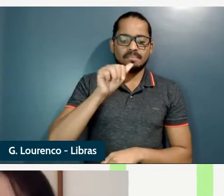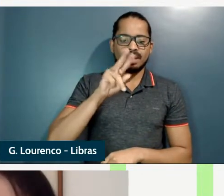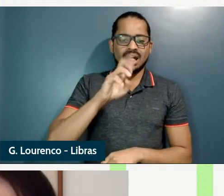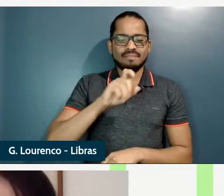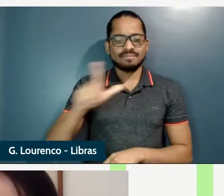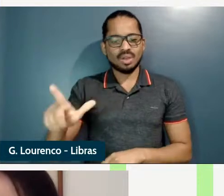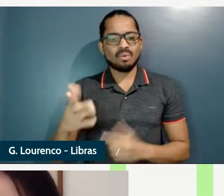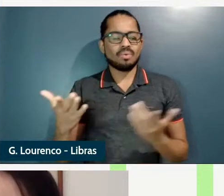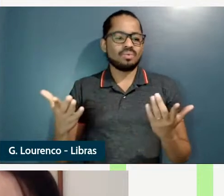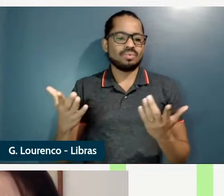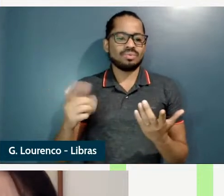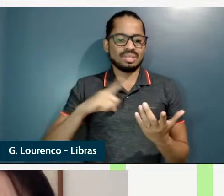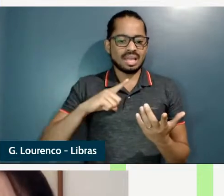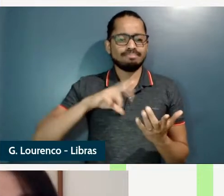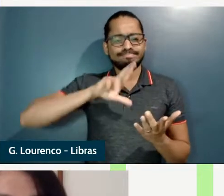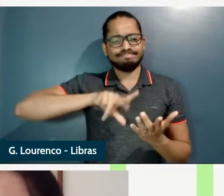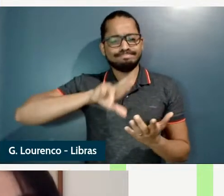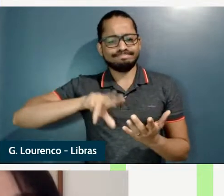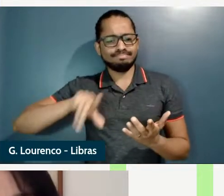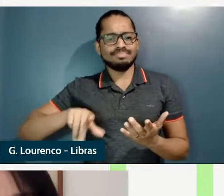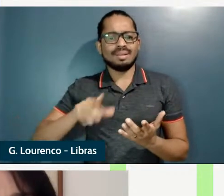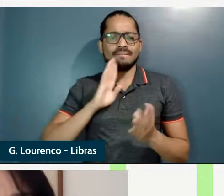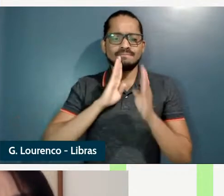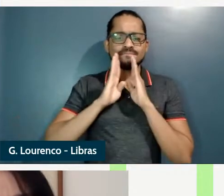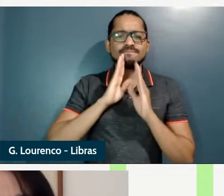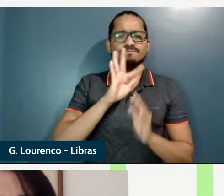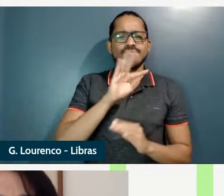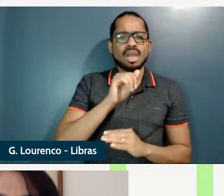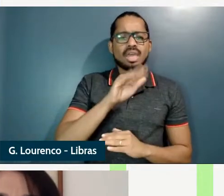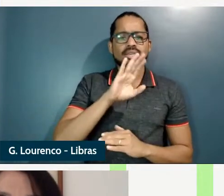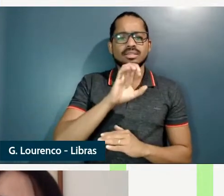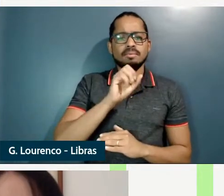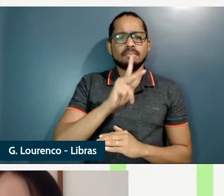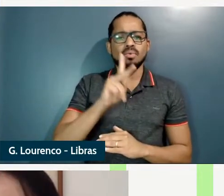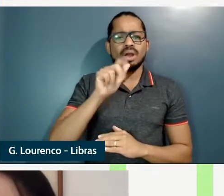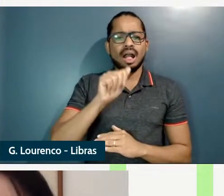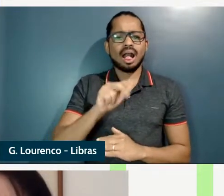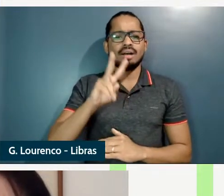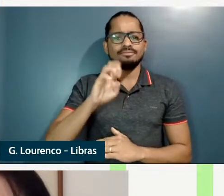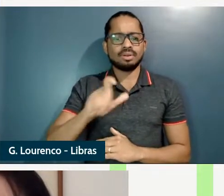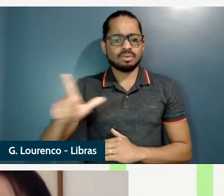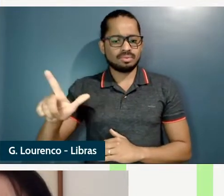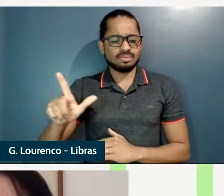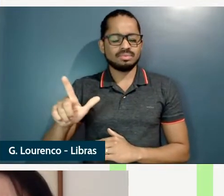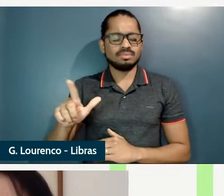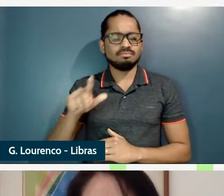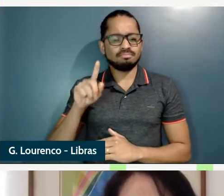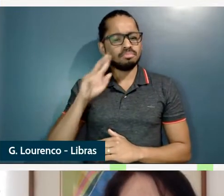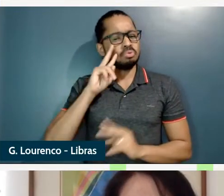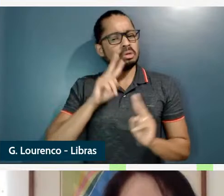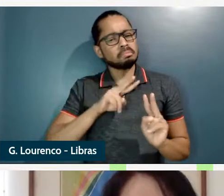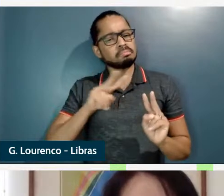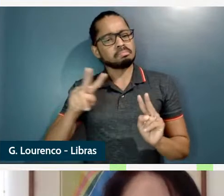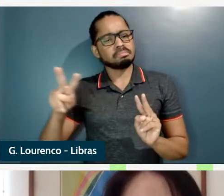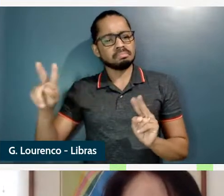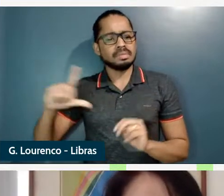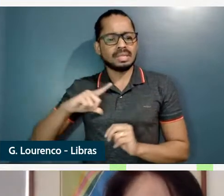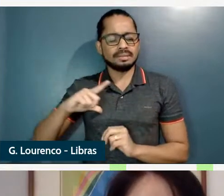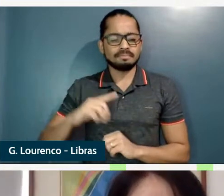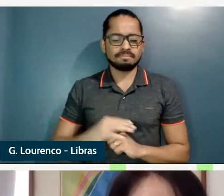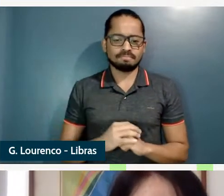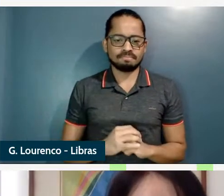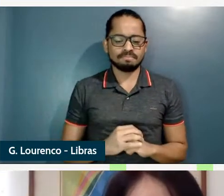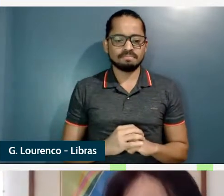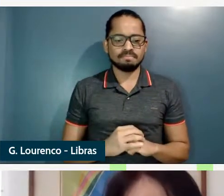facebookável vários que eu já testei na forma escrita também como eu estou tratando de uma teoria que fala de